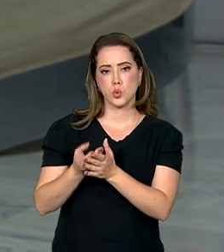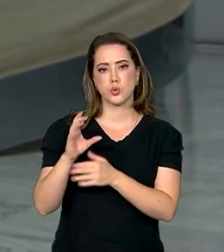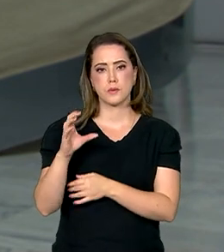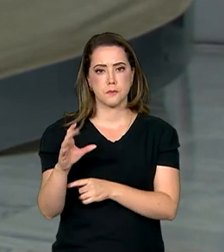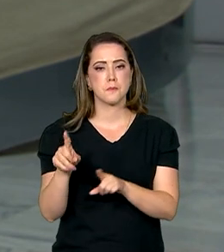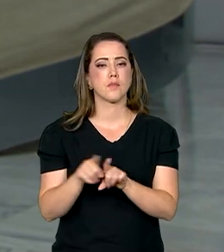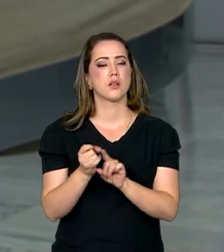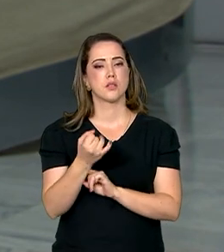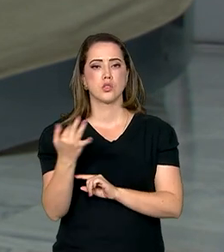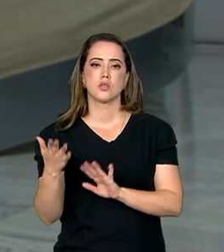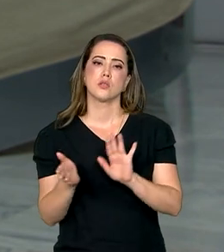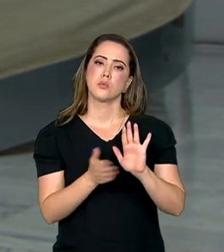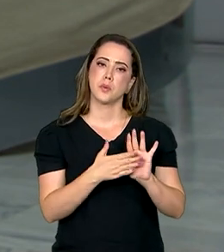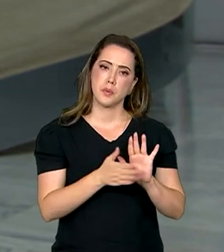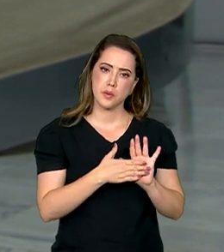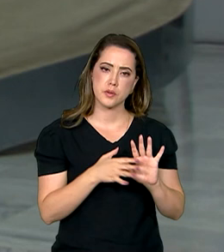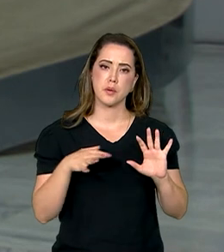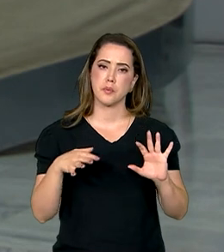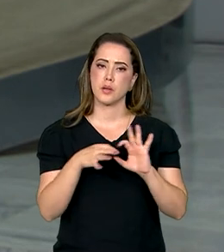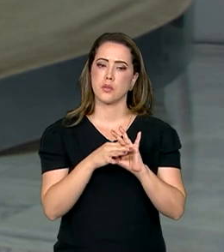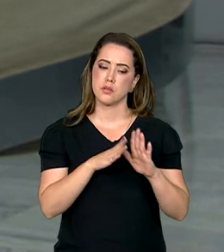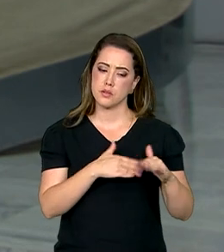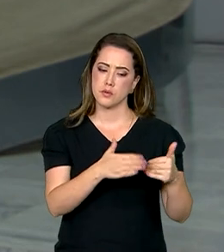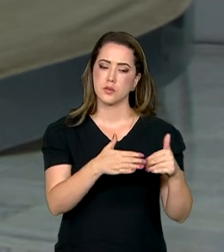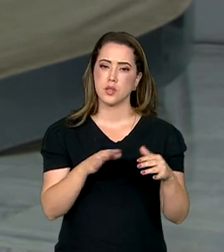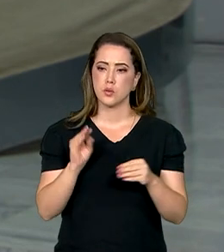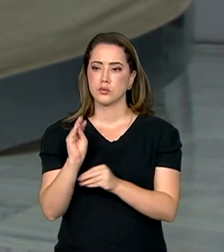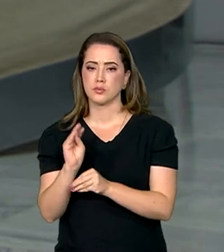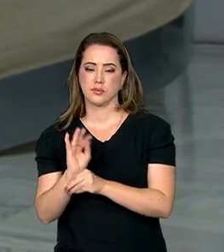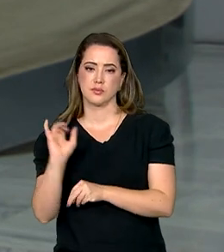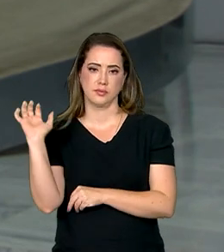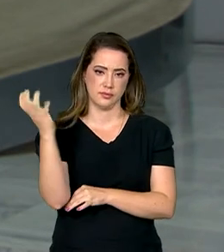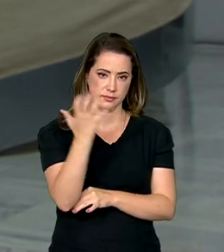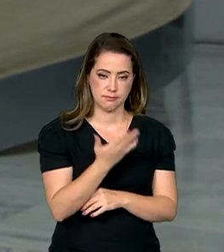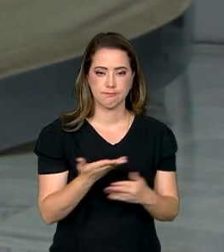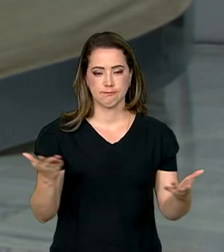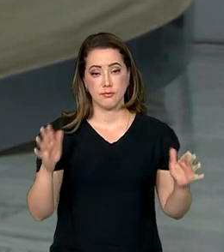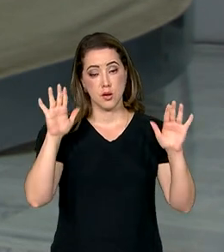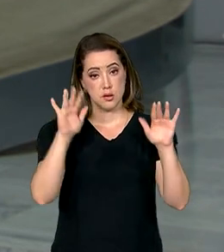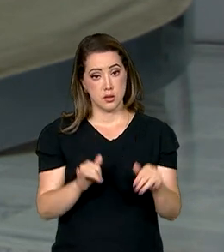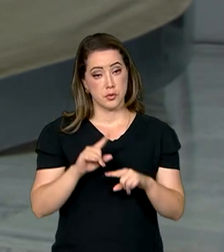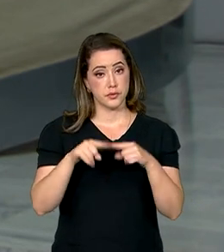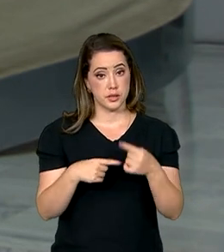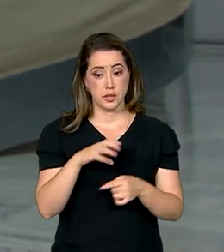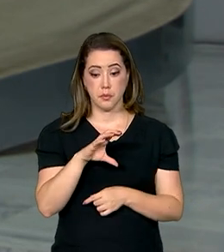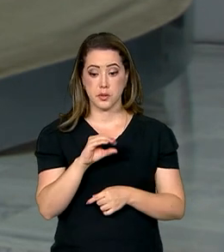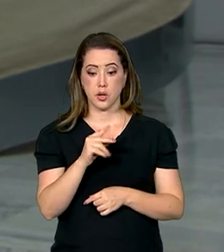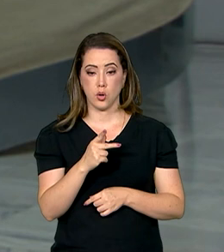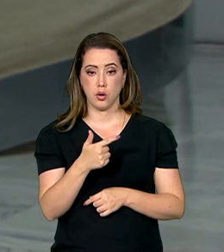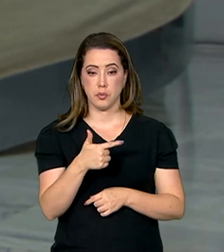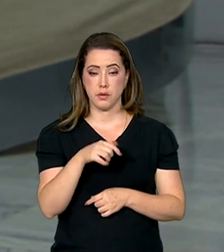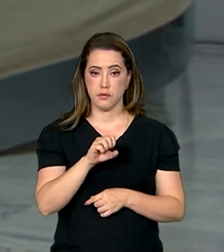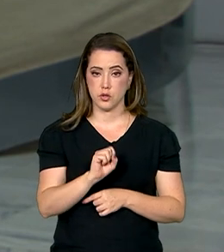dezenas de propostas para conciliar desenvolvimento e preservação do meio ambiente. Por fim, depois da COP28, o presidente